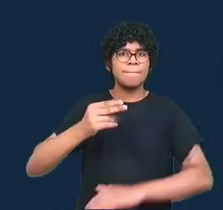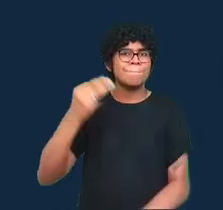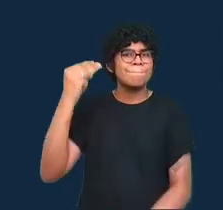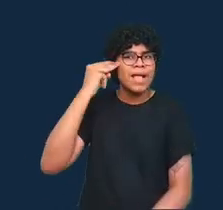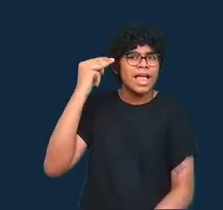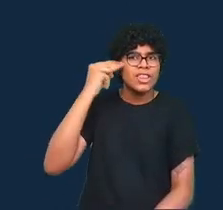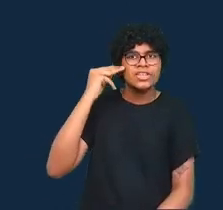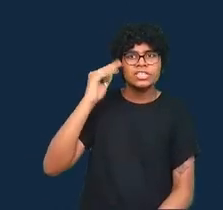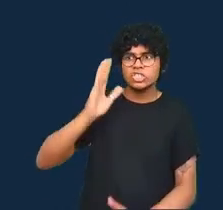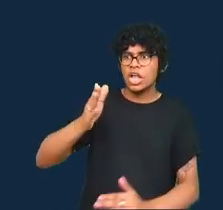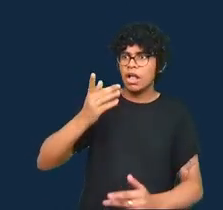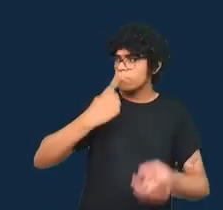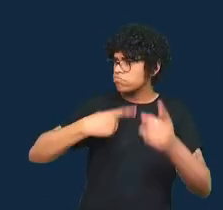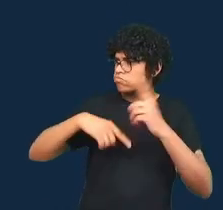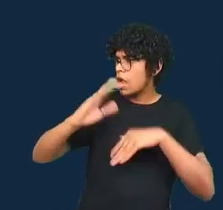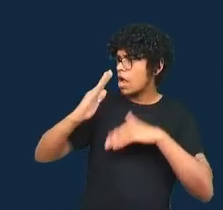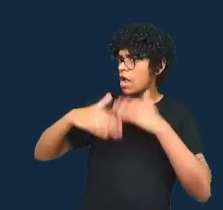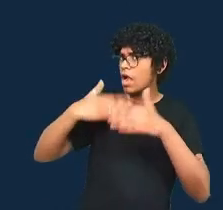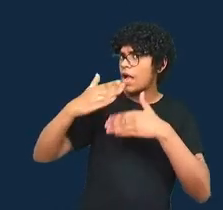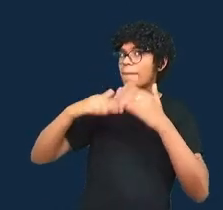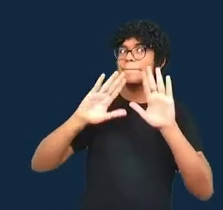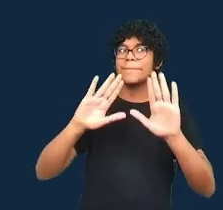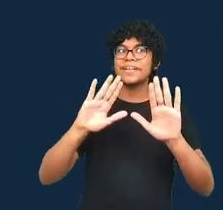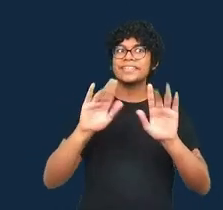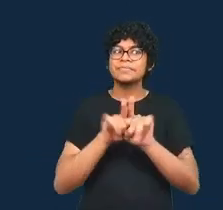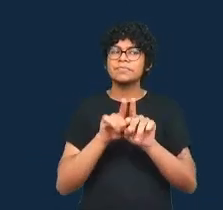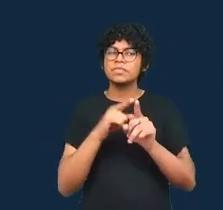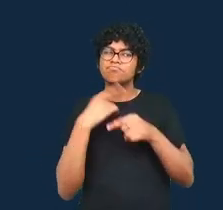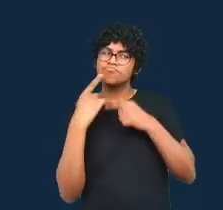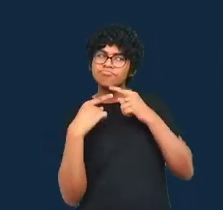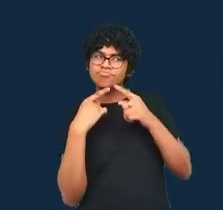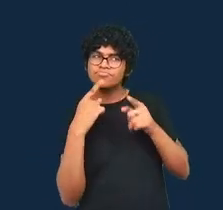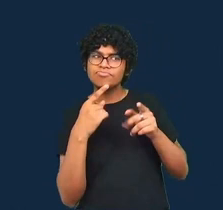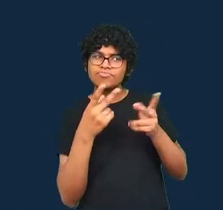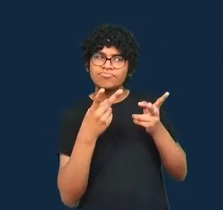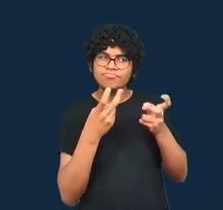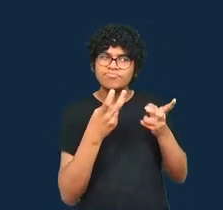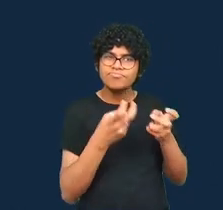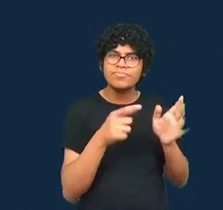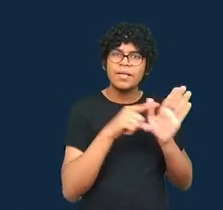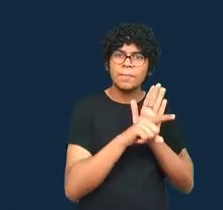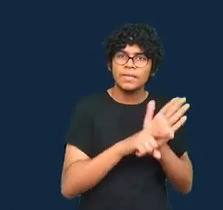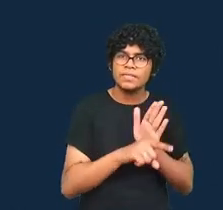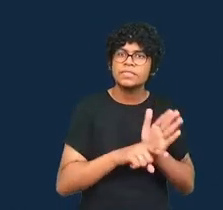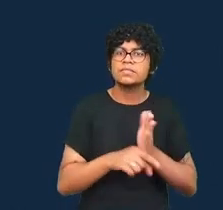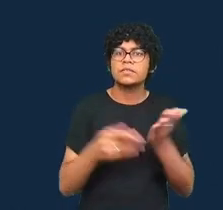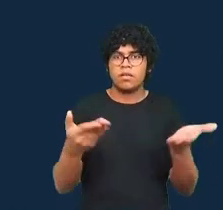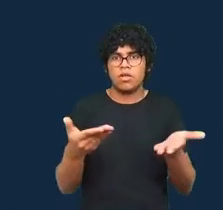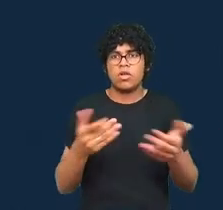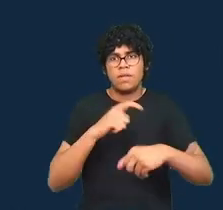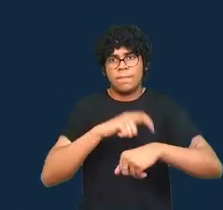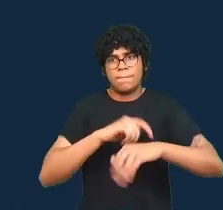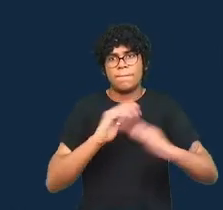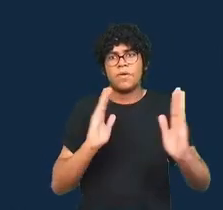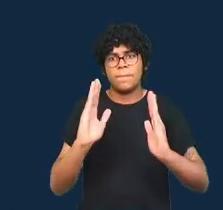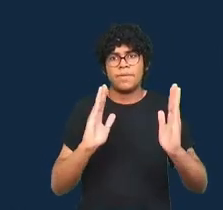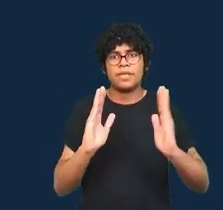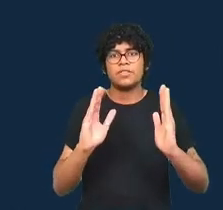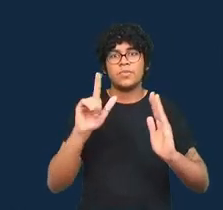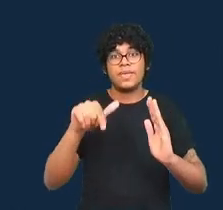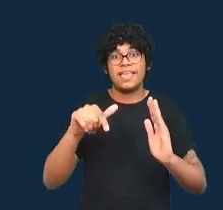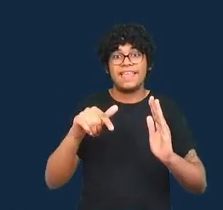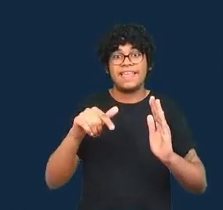também mais questionada, dado o fato de estarmos agora num momento de pós